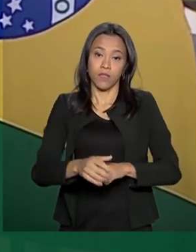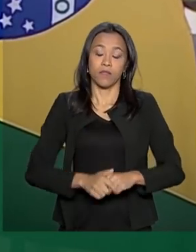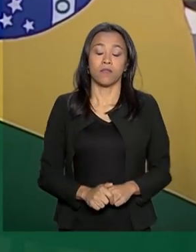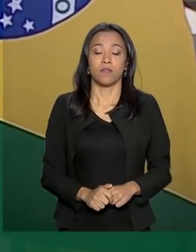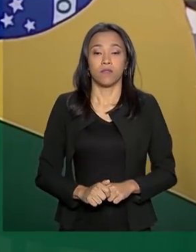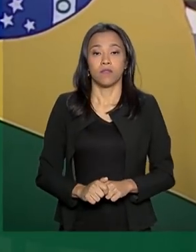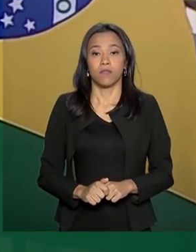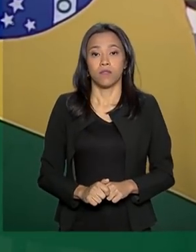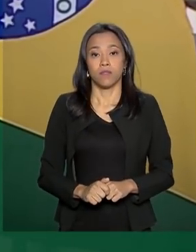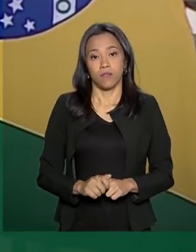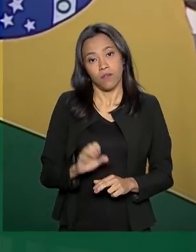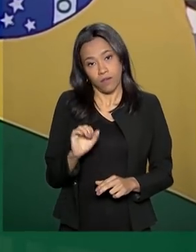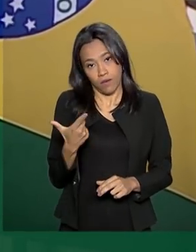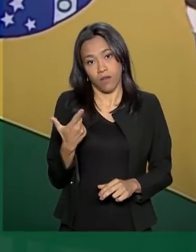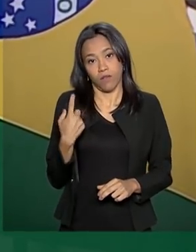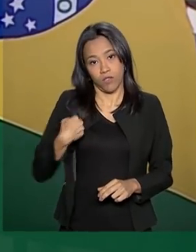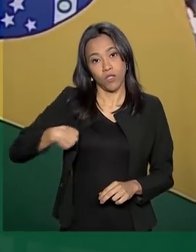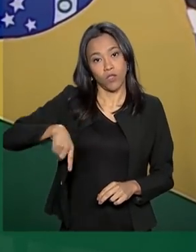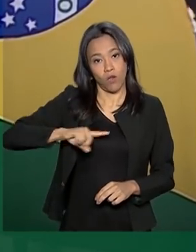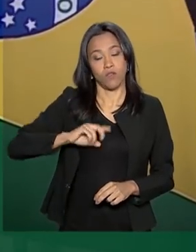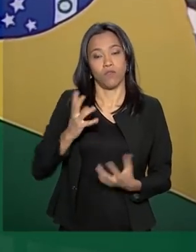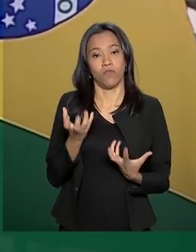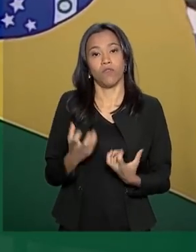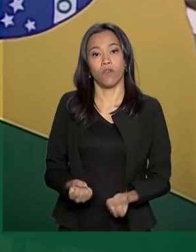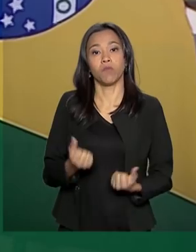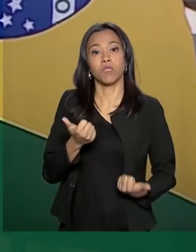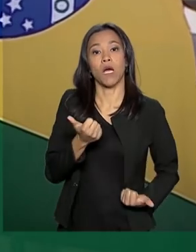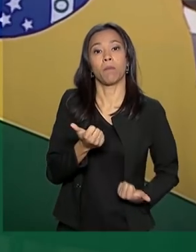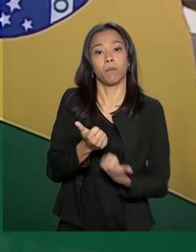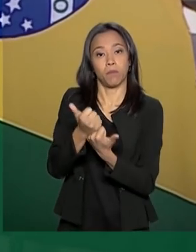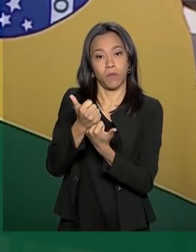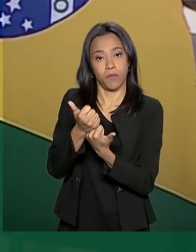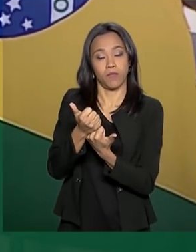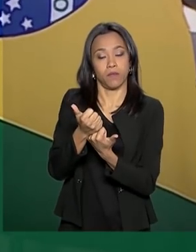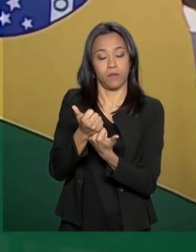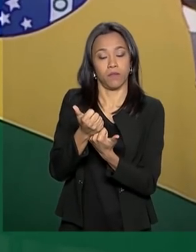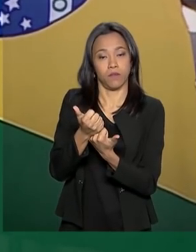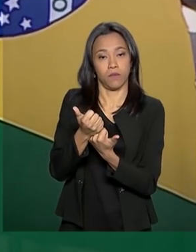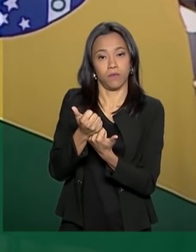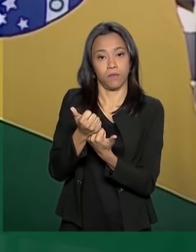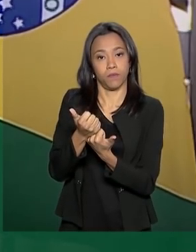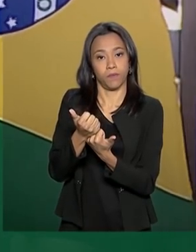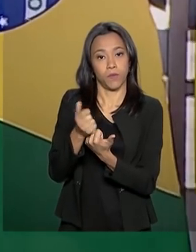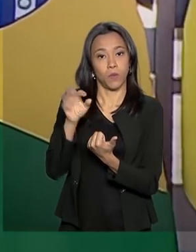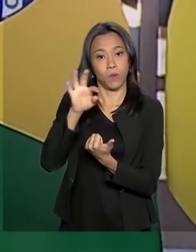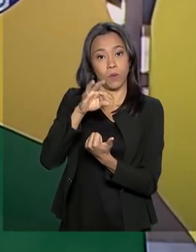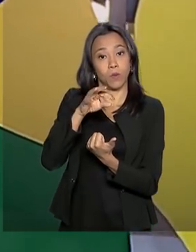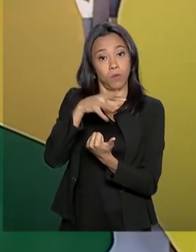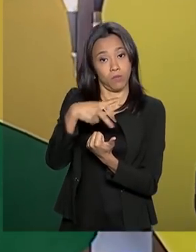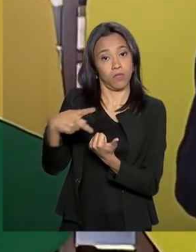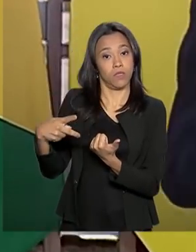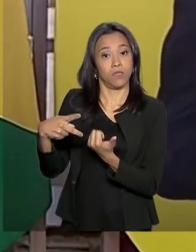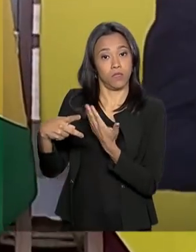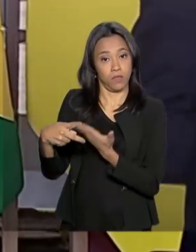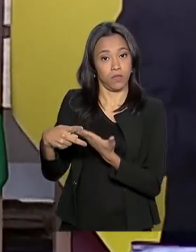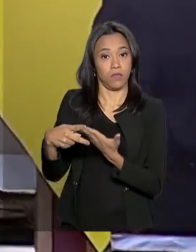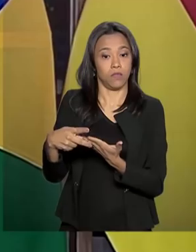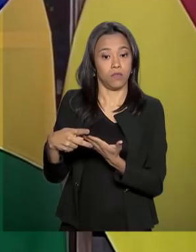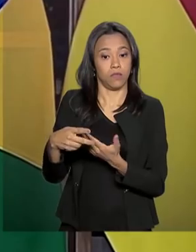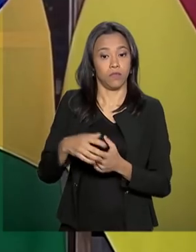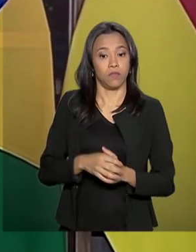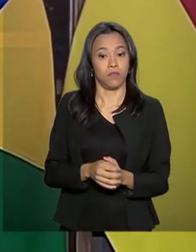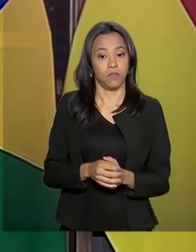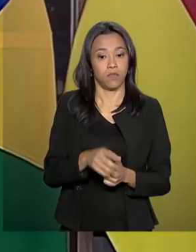claro, que vamos apoiar a oposição nessa questão e o presidente Guaidó.